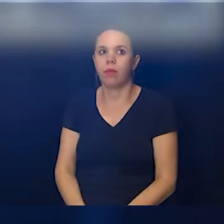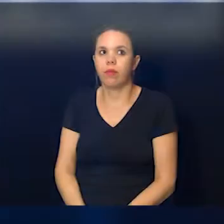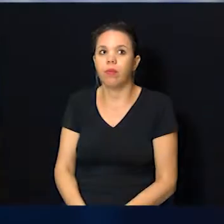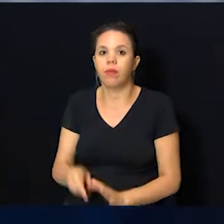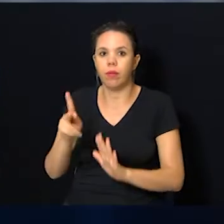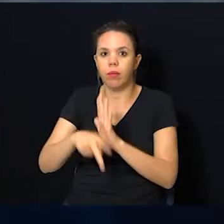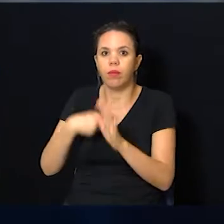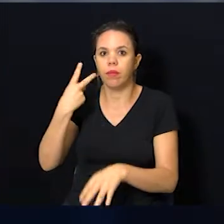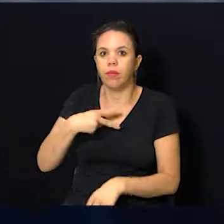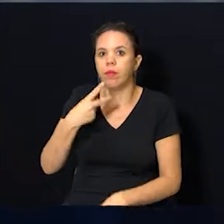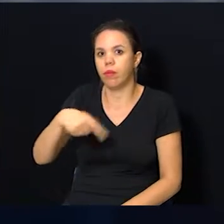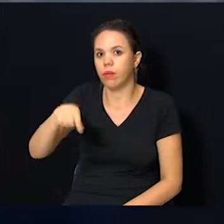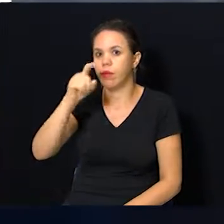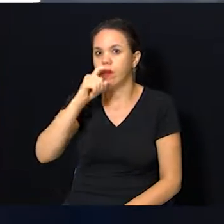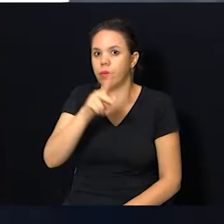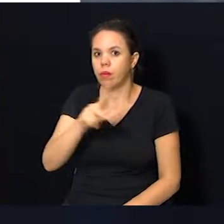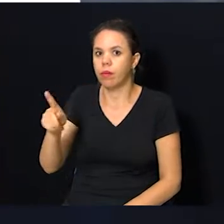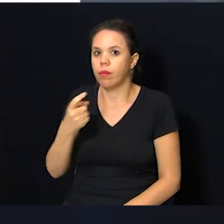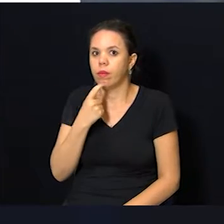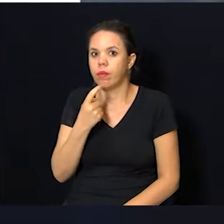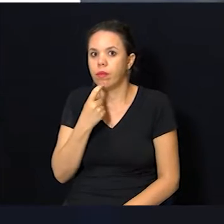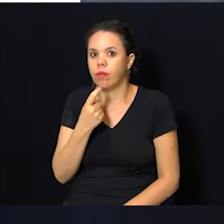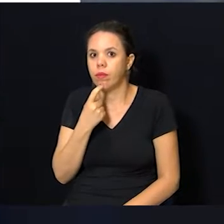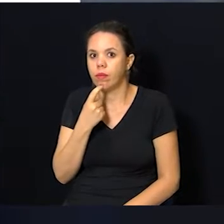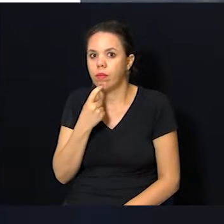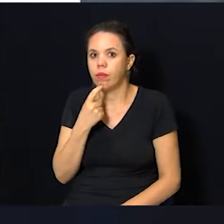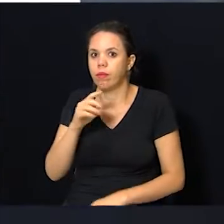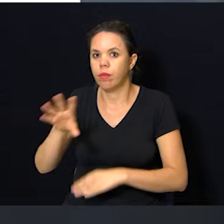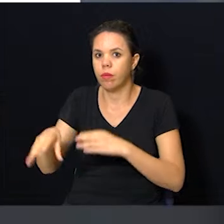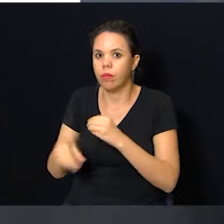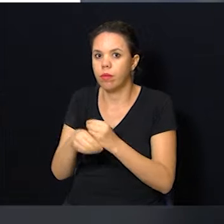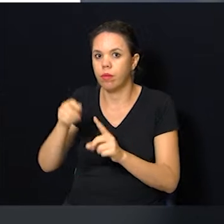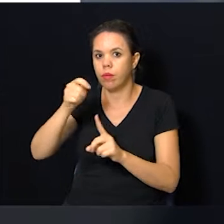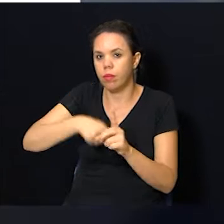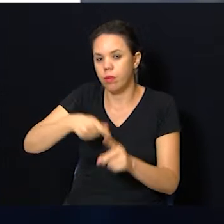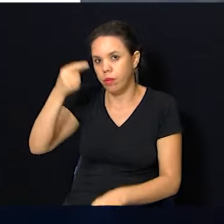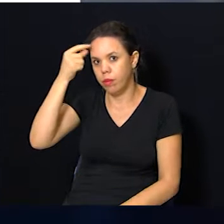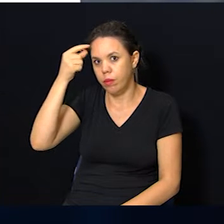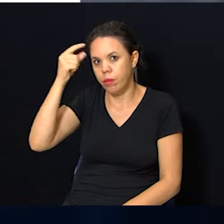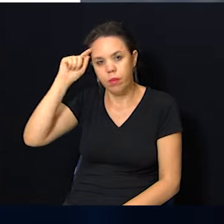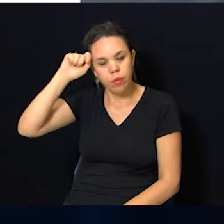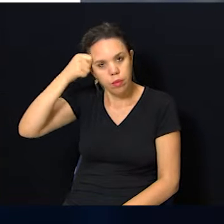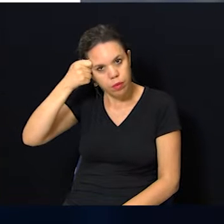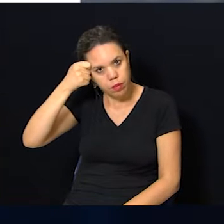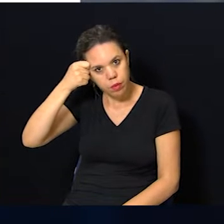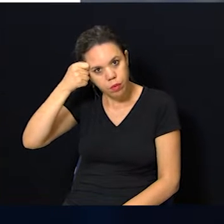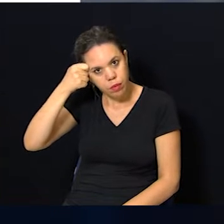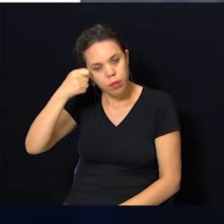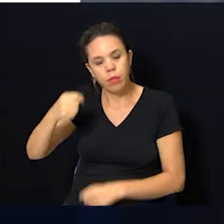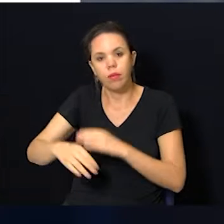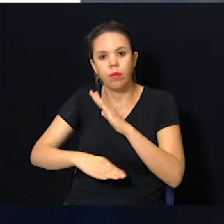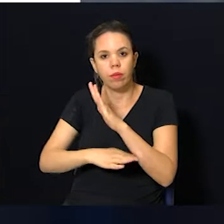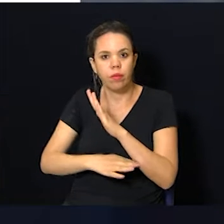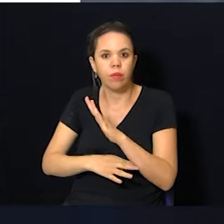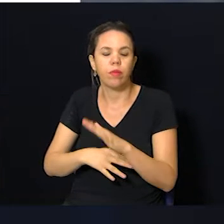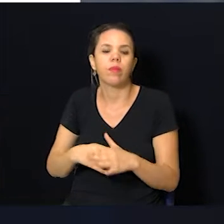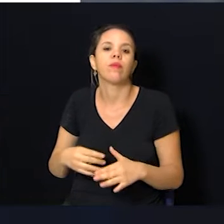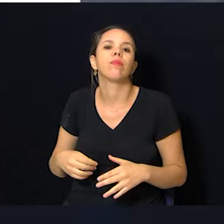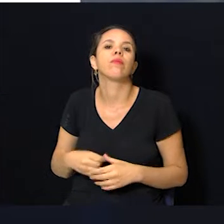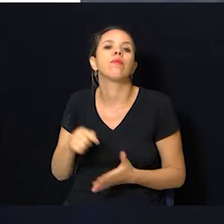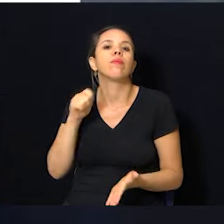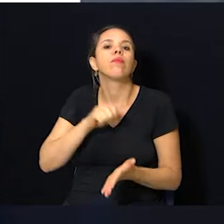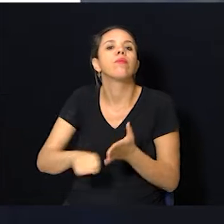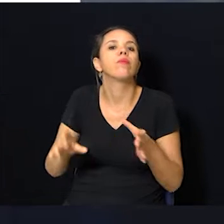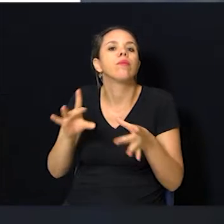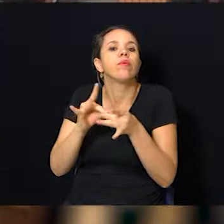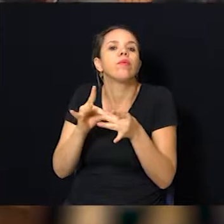O projeto do vereador Zé Carlos, presidente da Câmara de Campinas, institui o Mês da Consciência Negra no